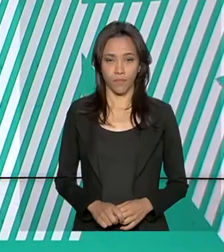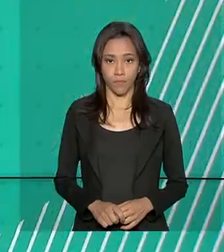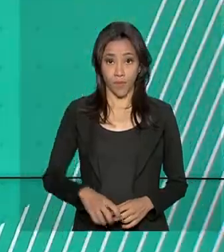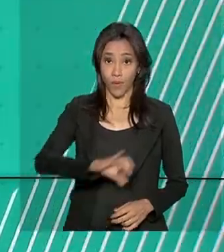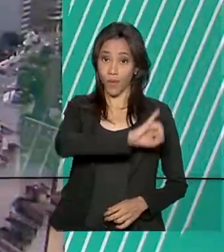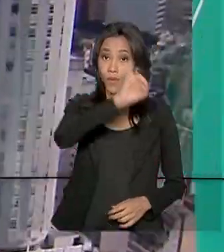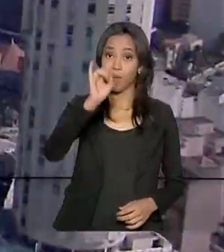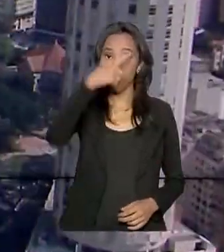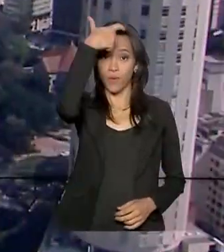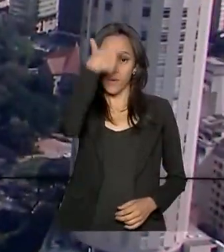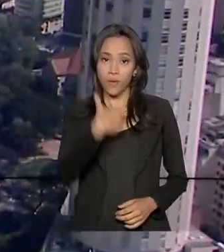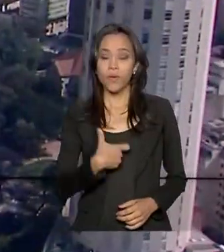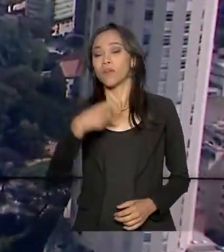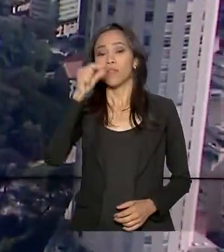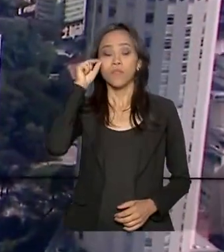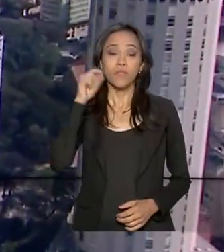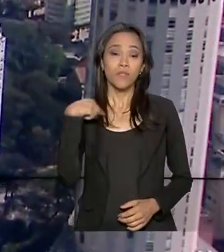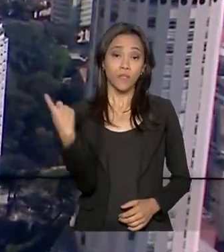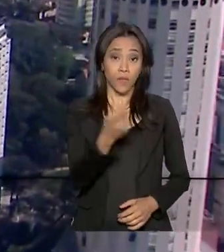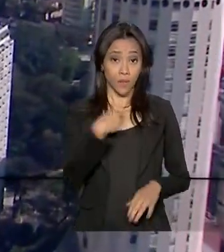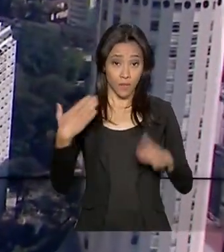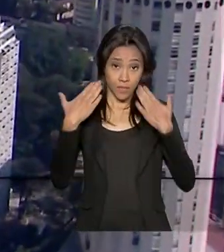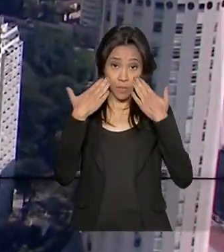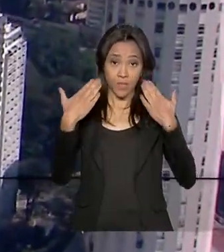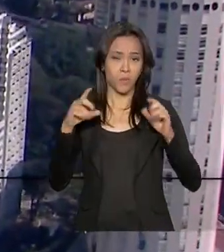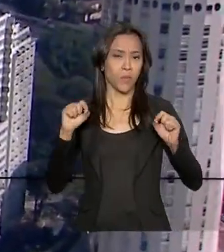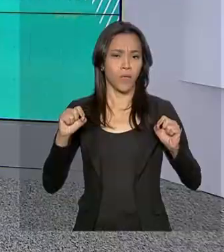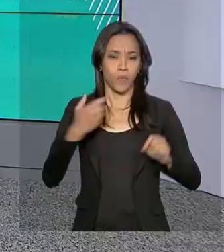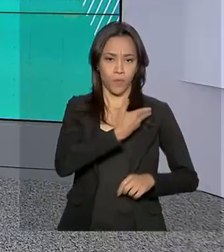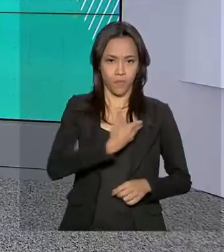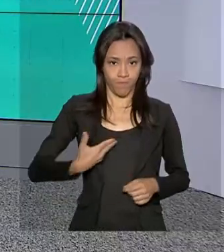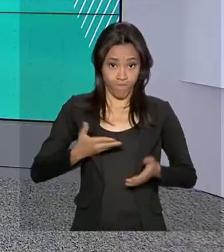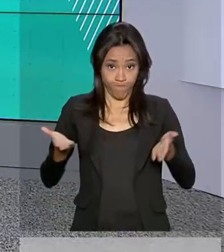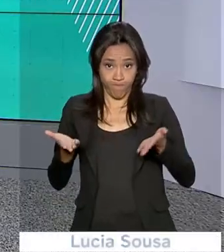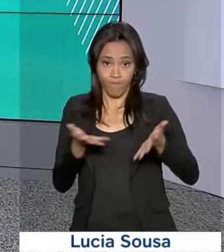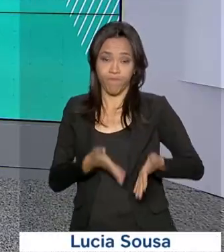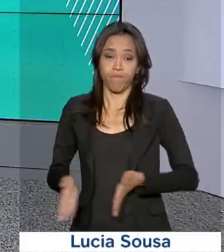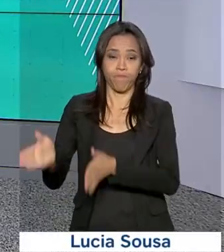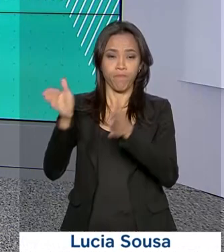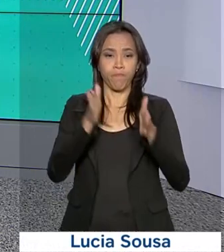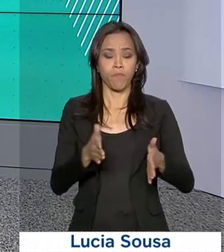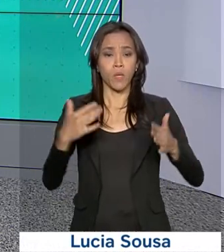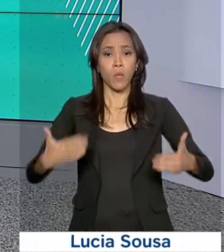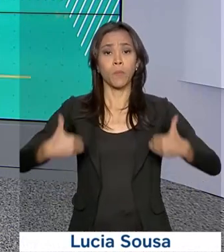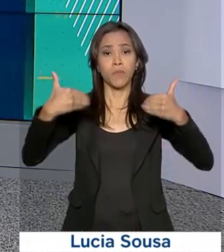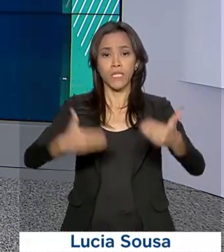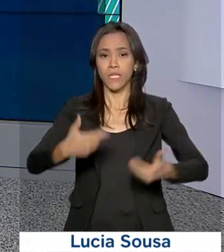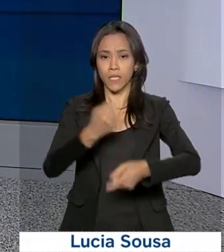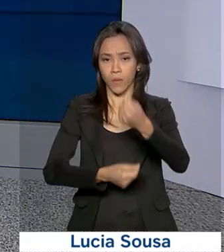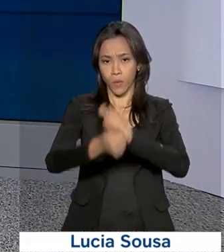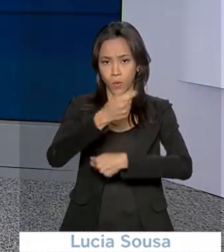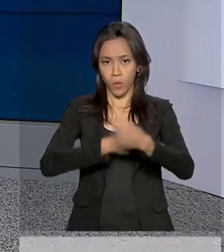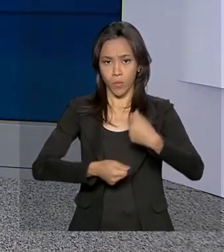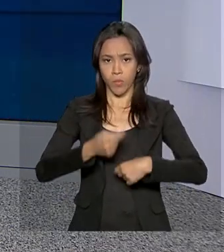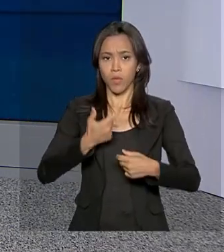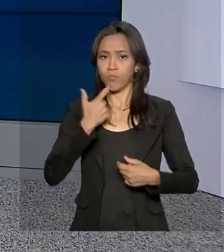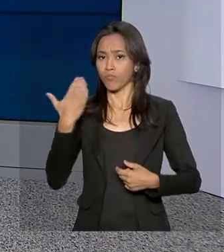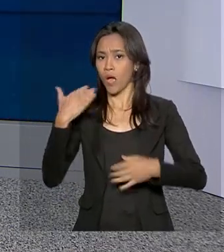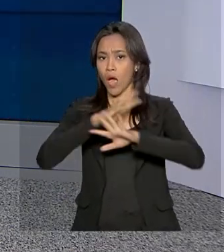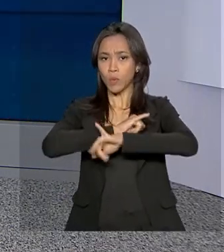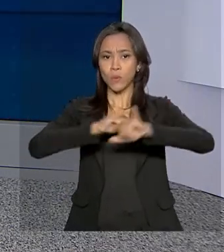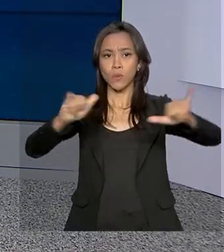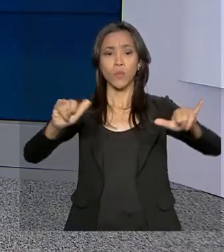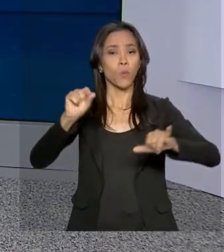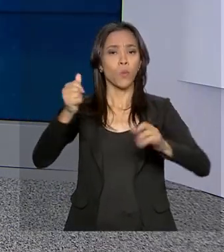Olá, eu sou o Roberto Camargo e estamos no ar com o governo agora. O Ministério da Economia anunciou a liberação de mais de